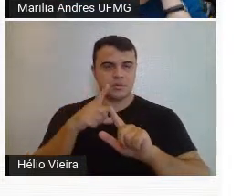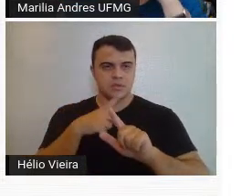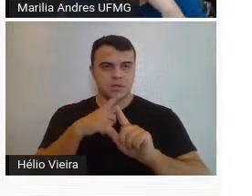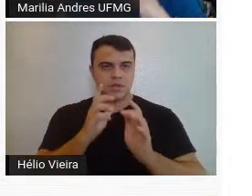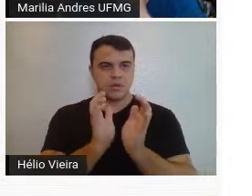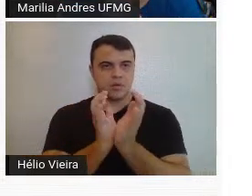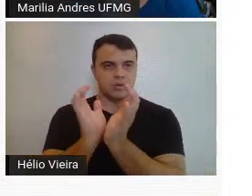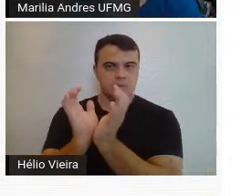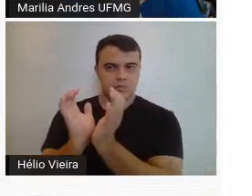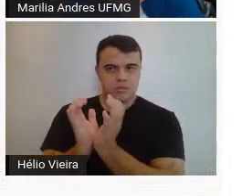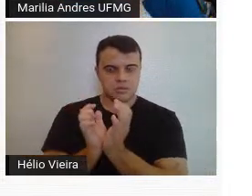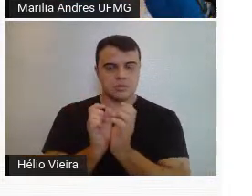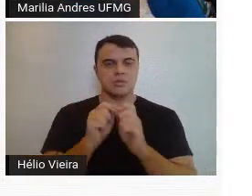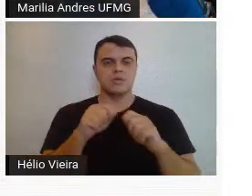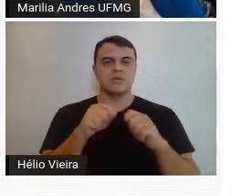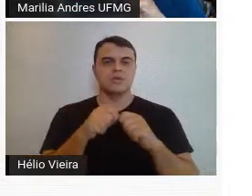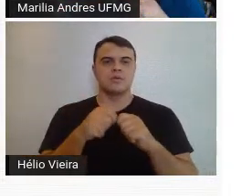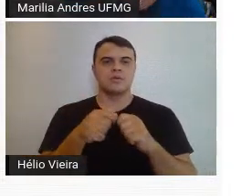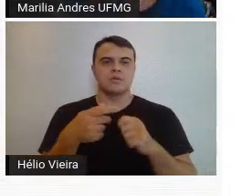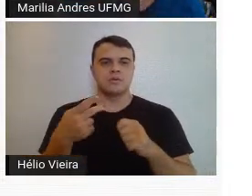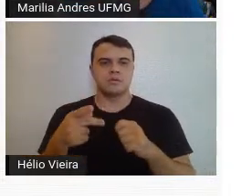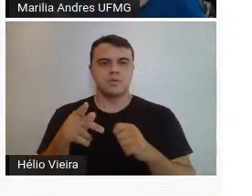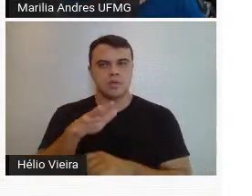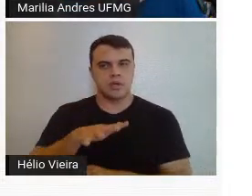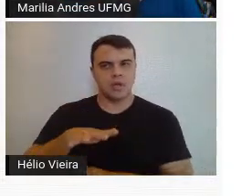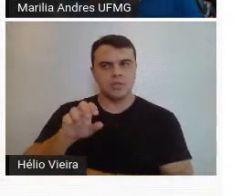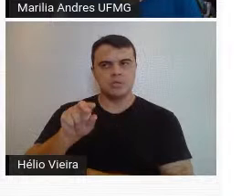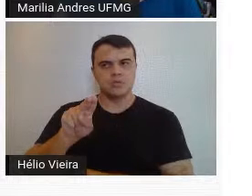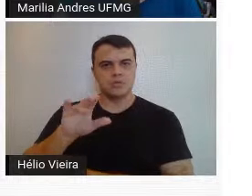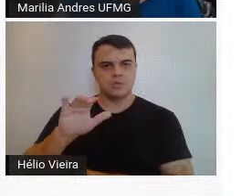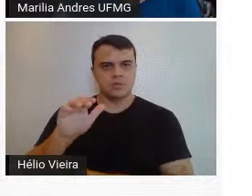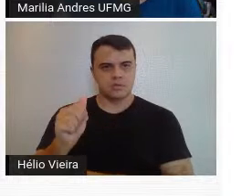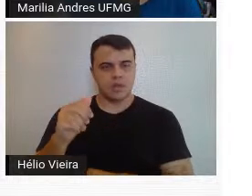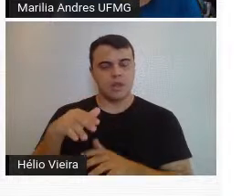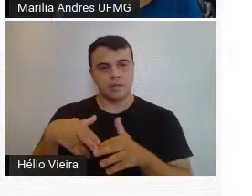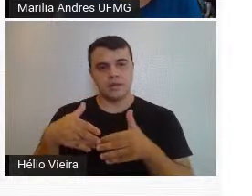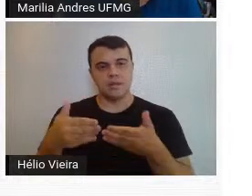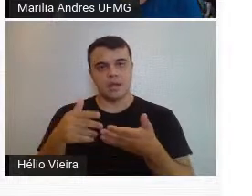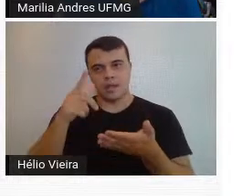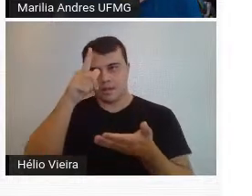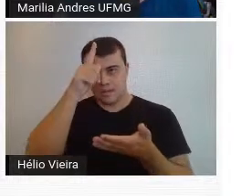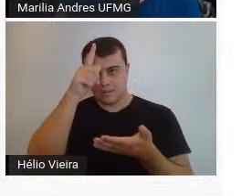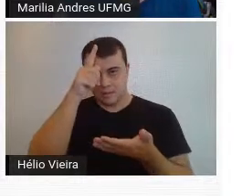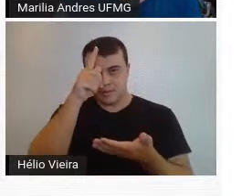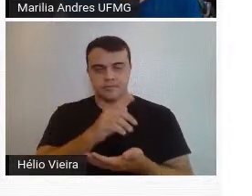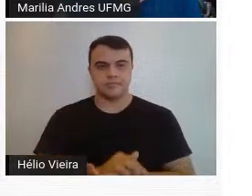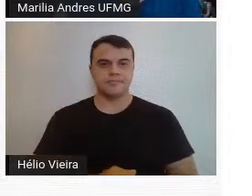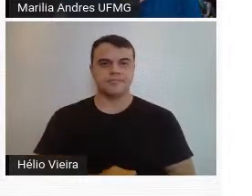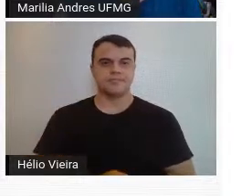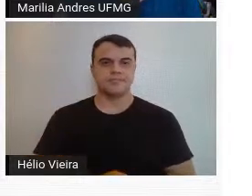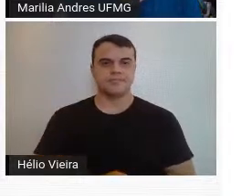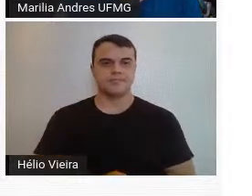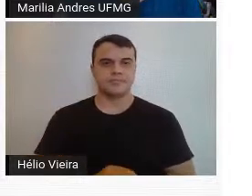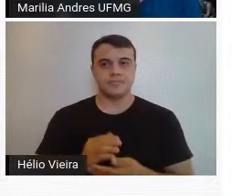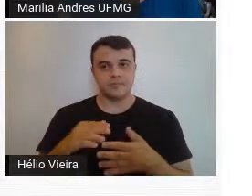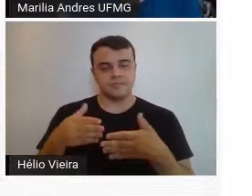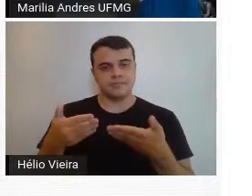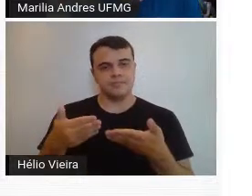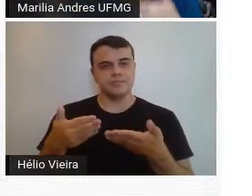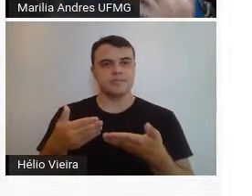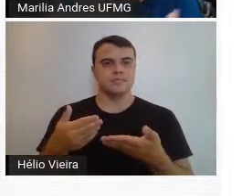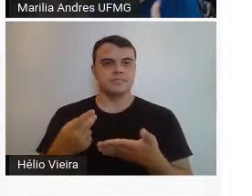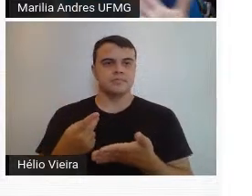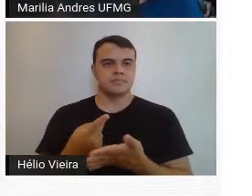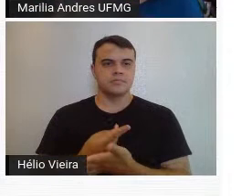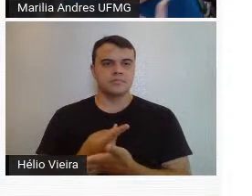grupos construtivos da Suíça e da Alemanha e, bom, enfim,